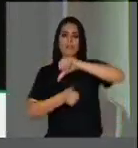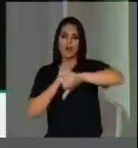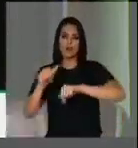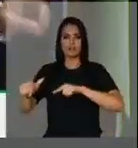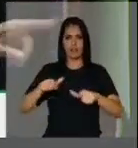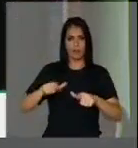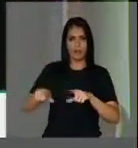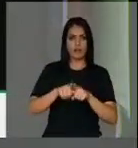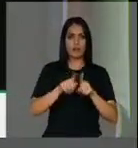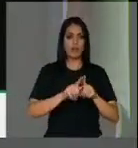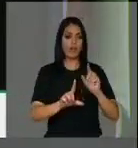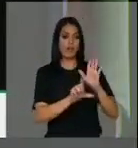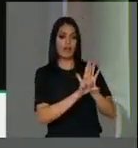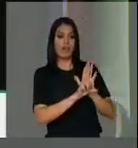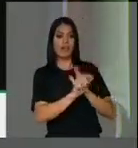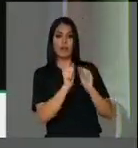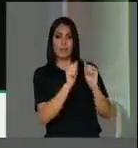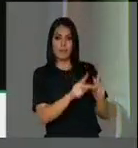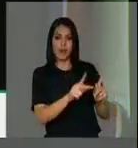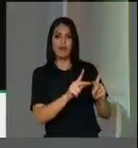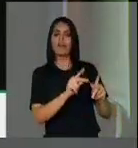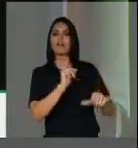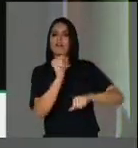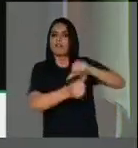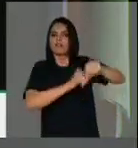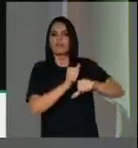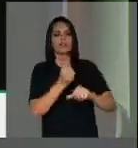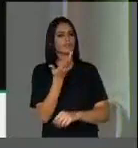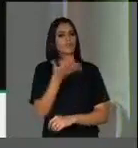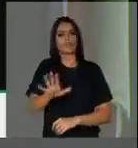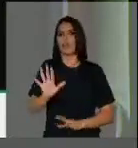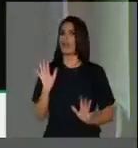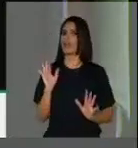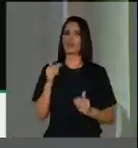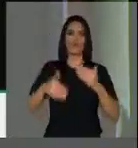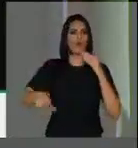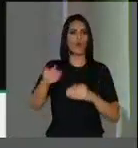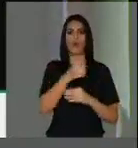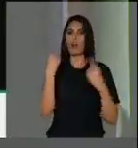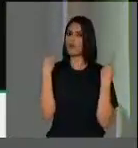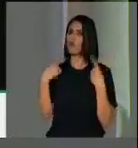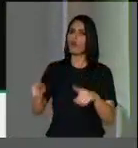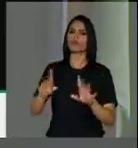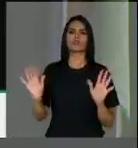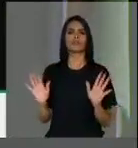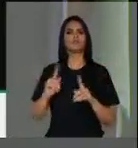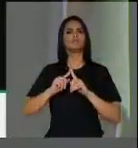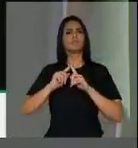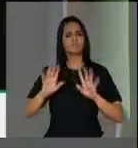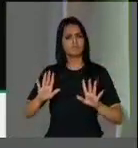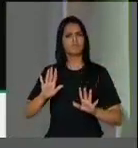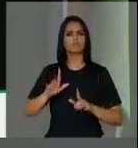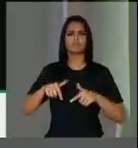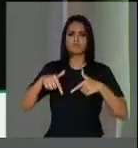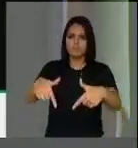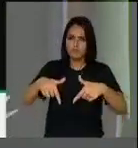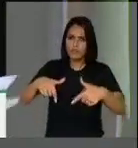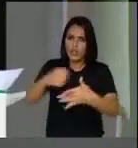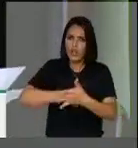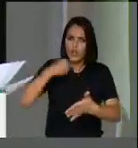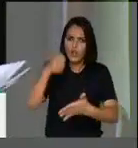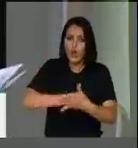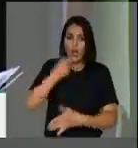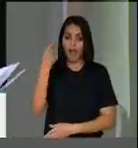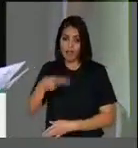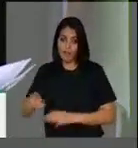da Previdência. E a nossa militância dá exemplo concreto, não só no Parlamento, mas na luta, de como fazer